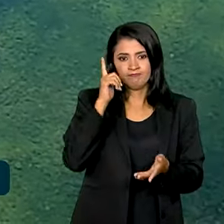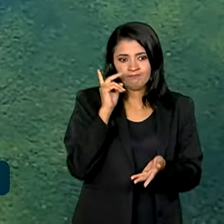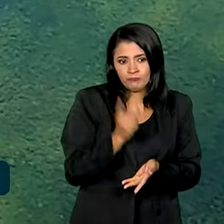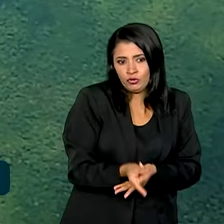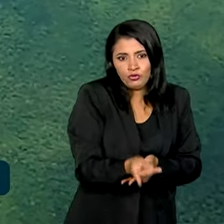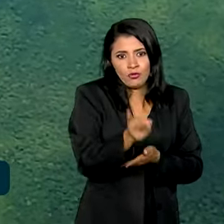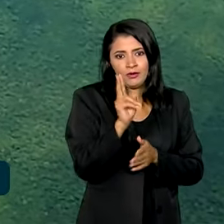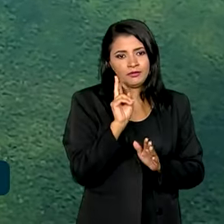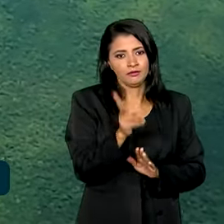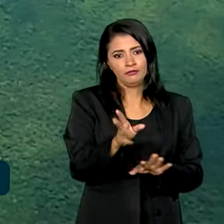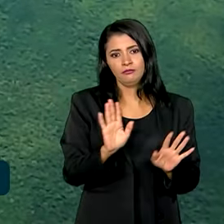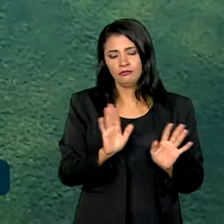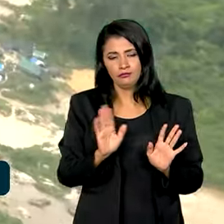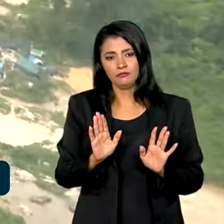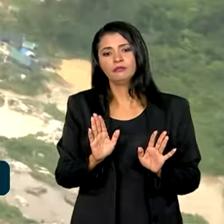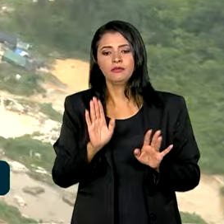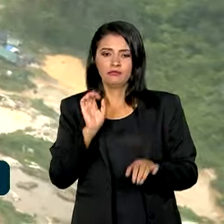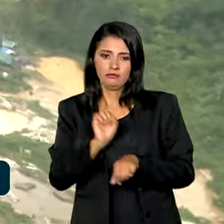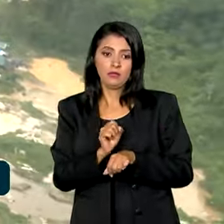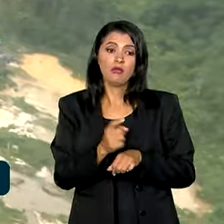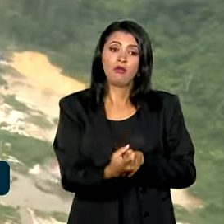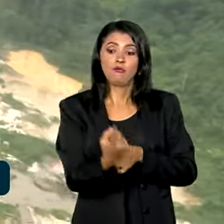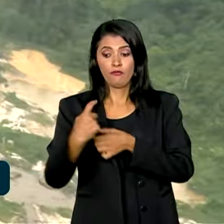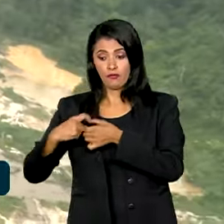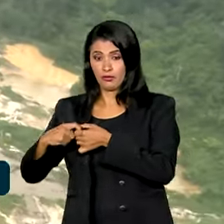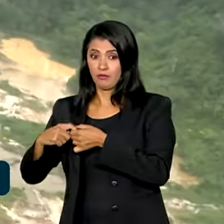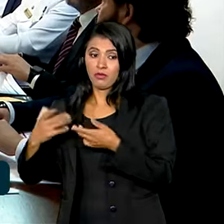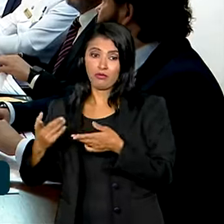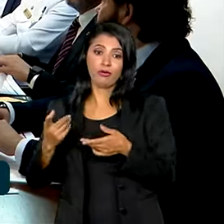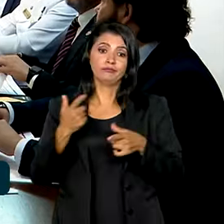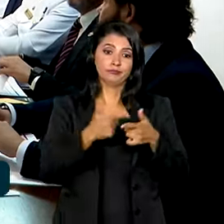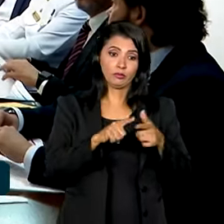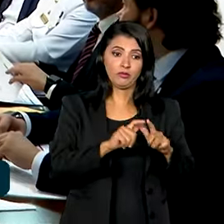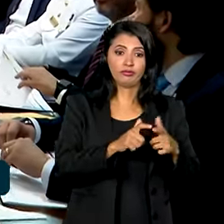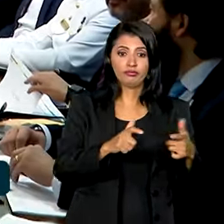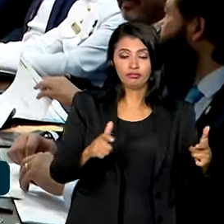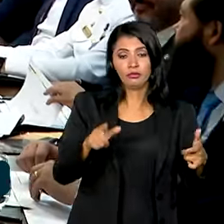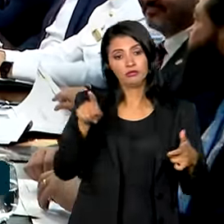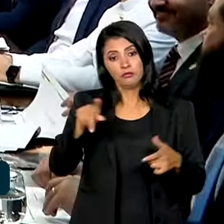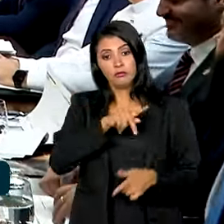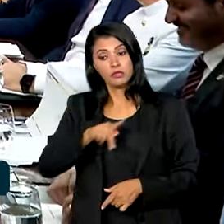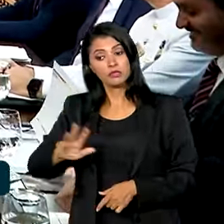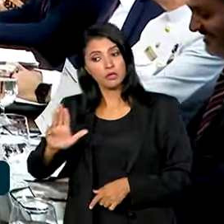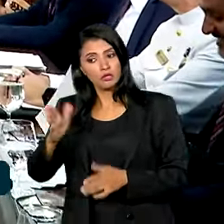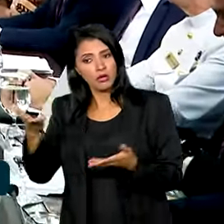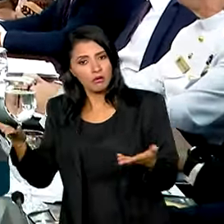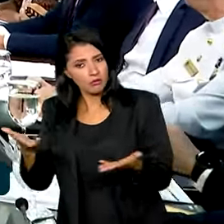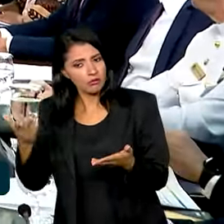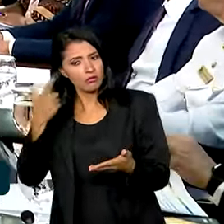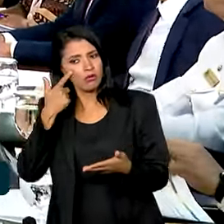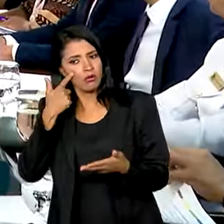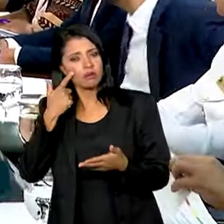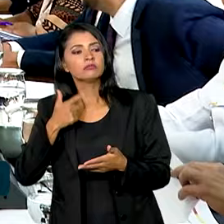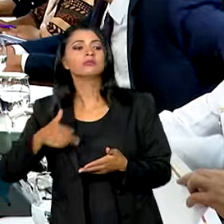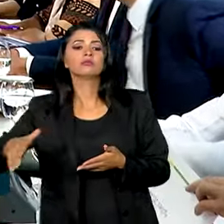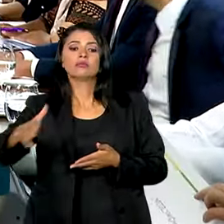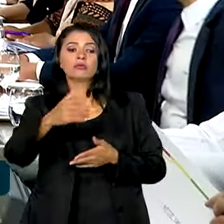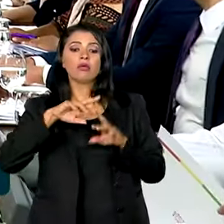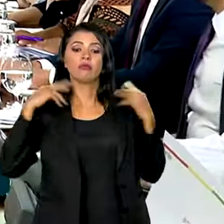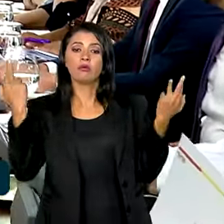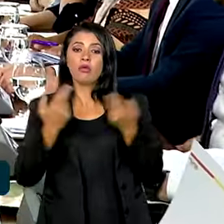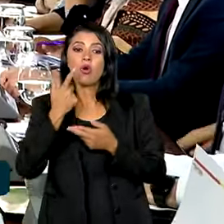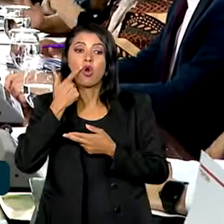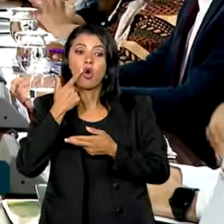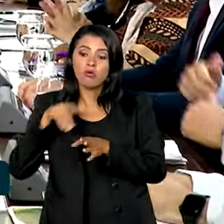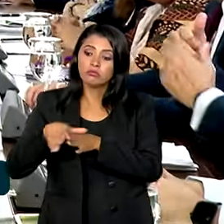continuada. Então nós voltamos, agora o problema voltou. O presidente da República, desta vez, nos reuniu e recomendou